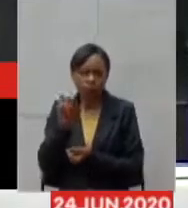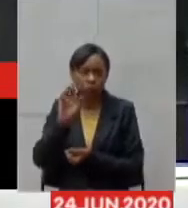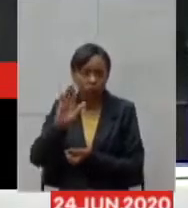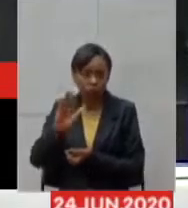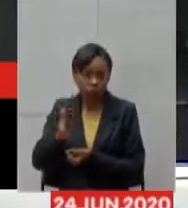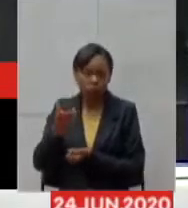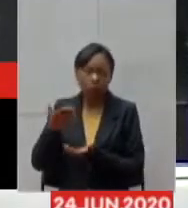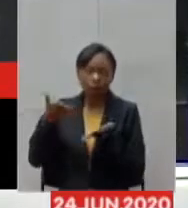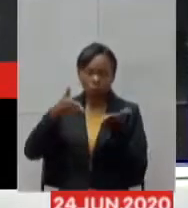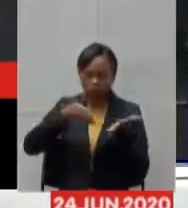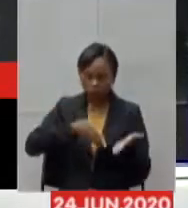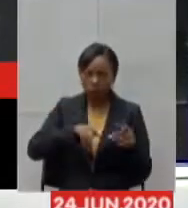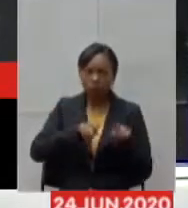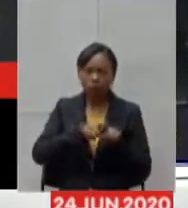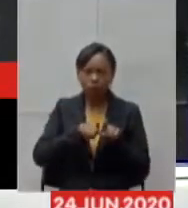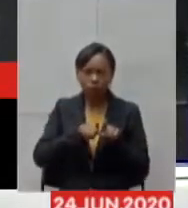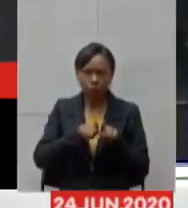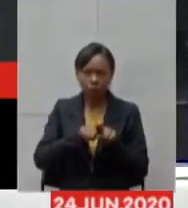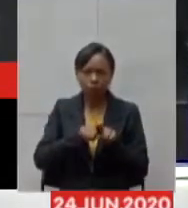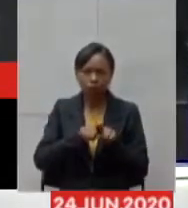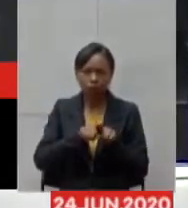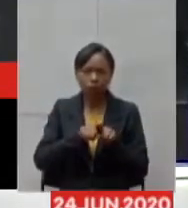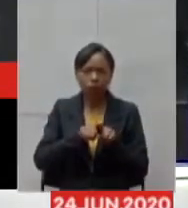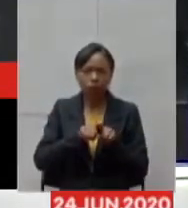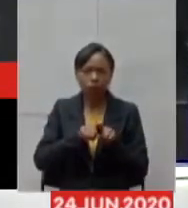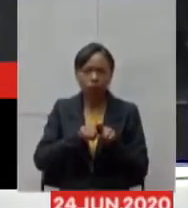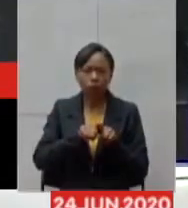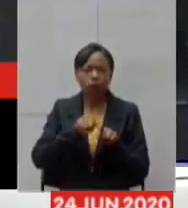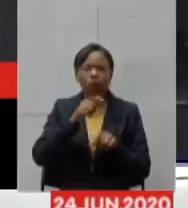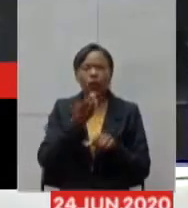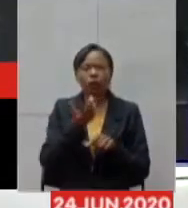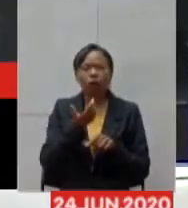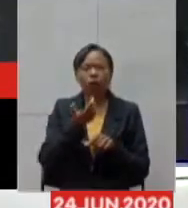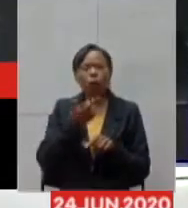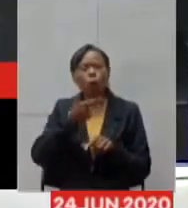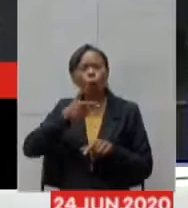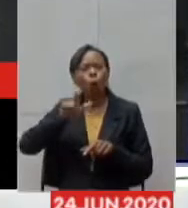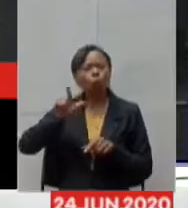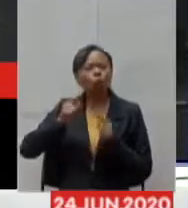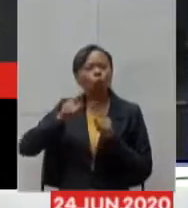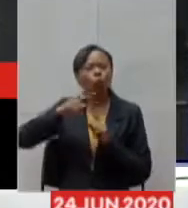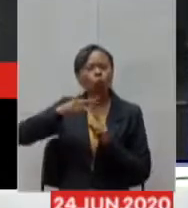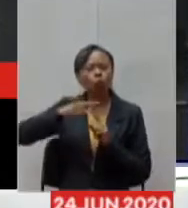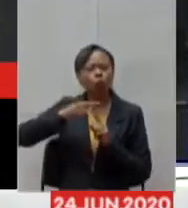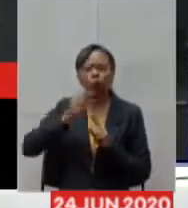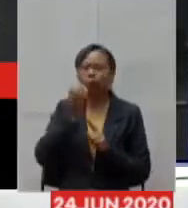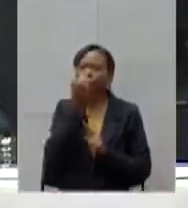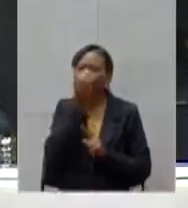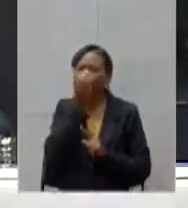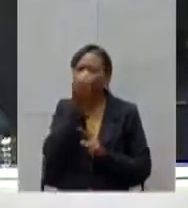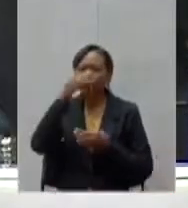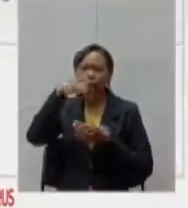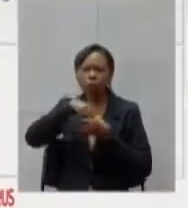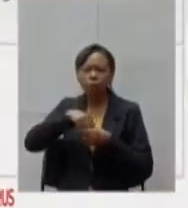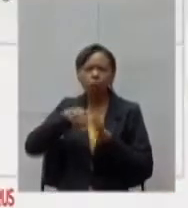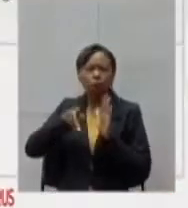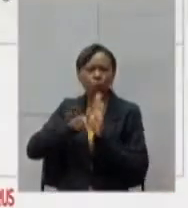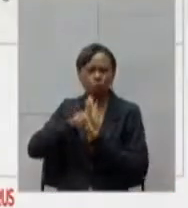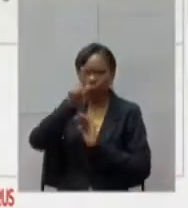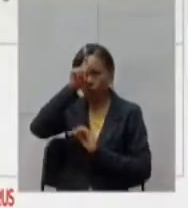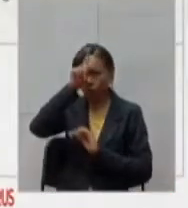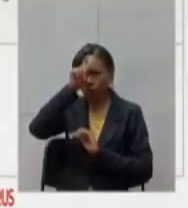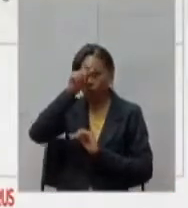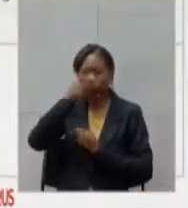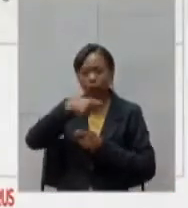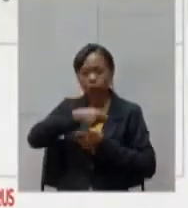Os aparelhos BIPAPs, que são um tipo de respirador que complementa o respirador de uso hospitalar, eles são distribuídos juntos com